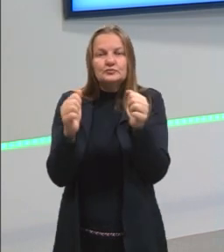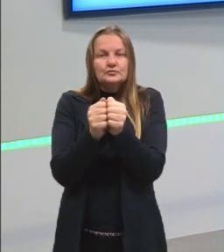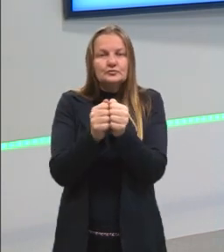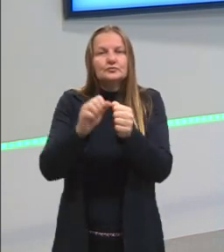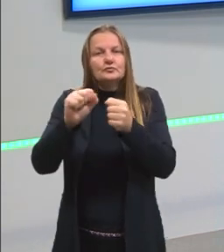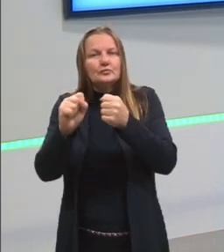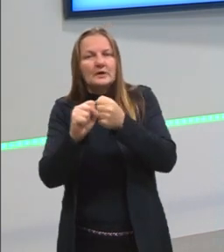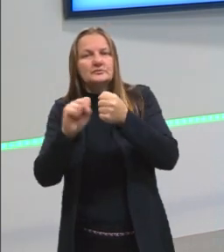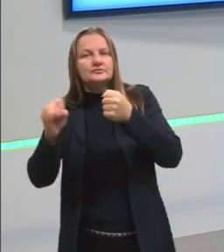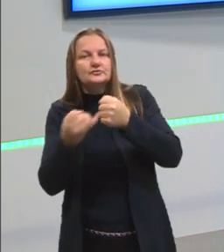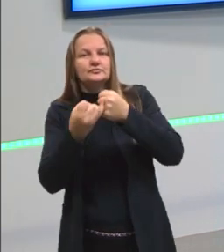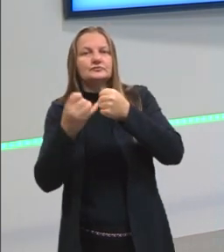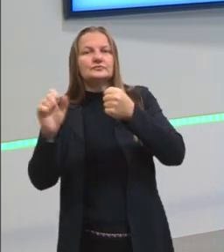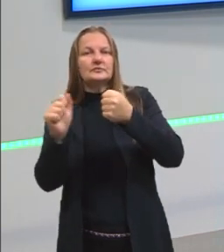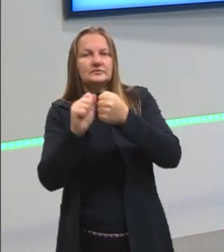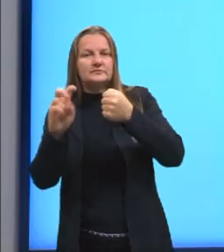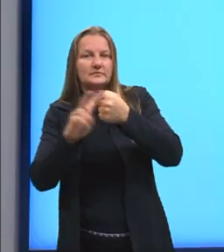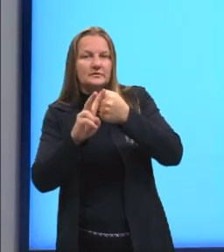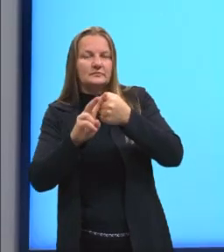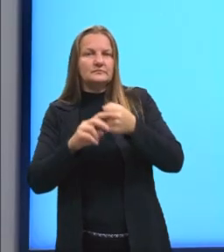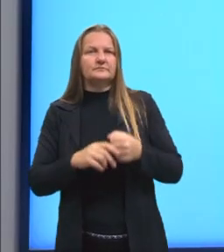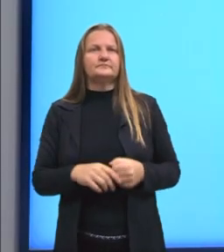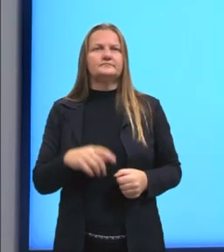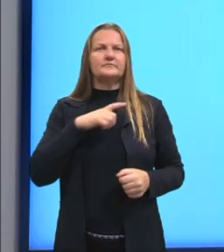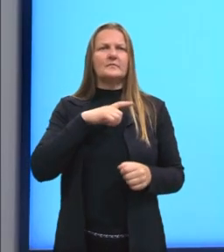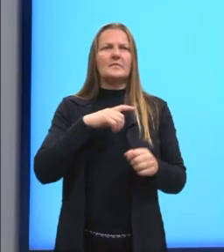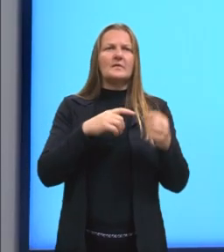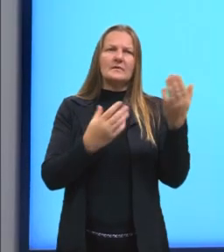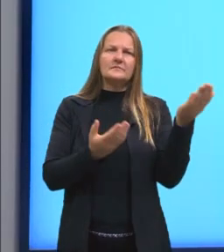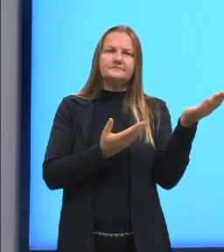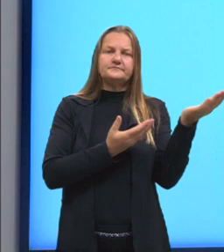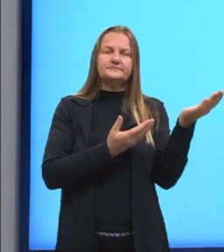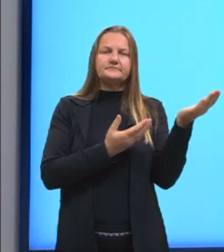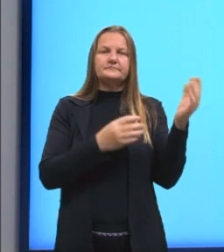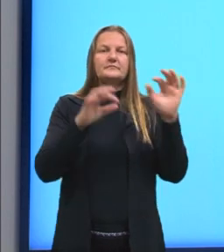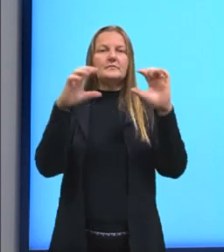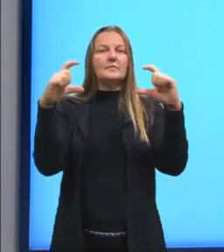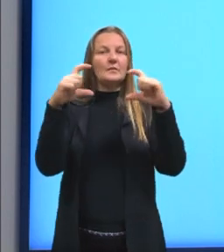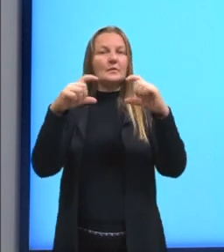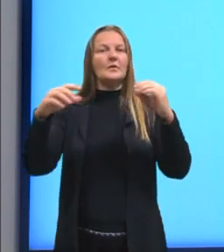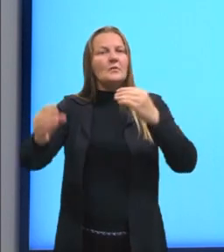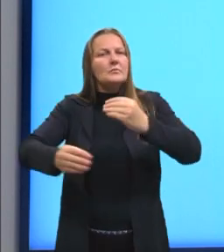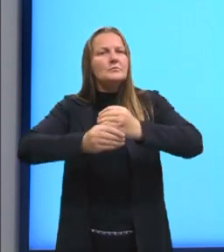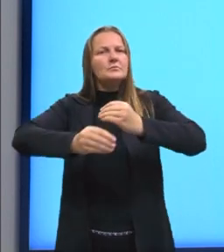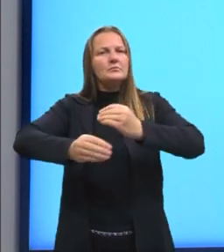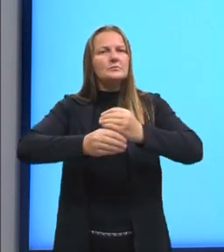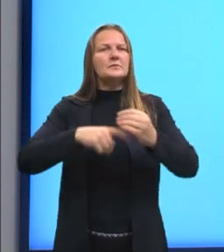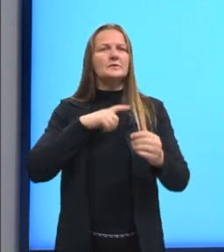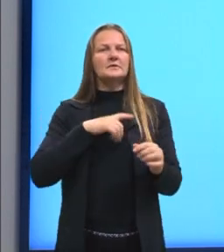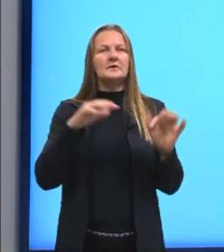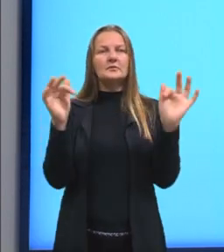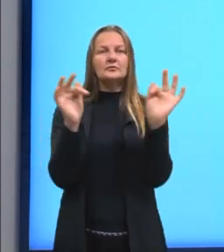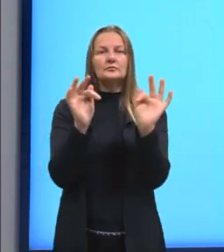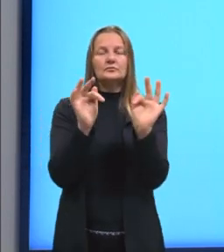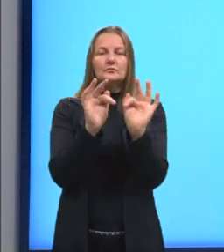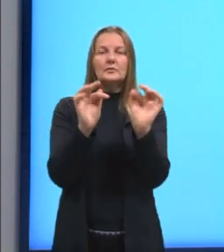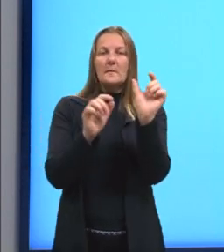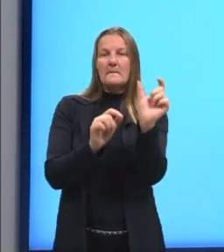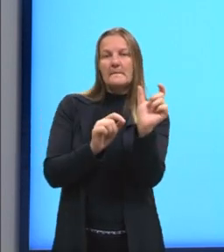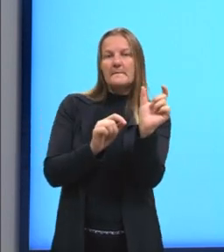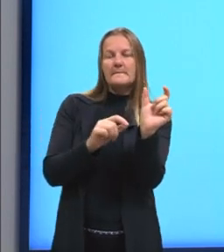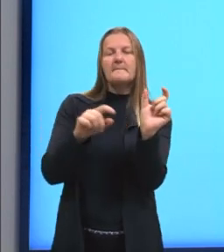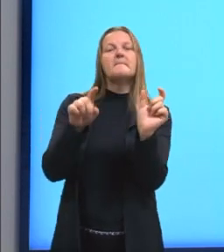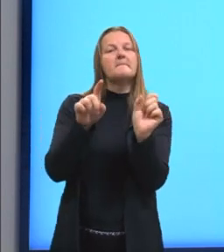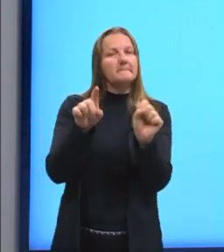Então, o adjunta adverbial vai ser um dos termos acessórios da oração, ele vai ser um termo que, assim como os